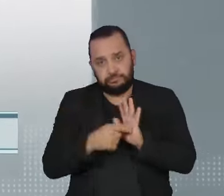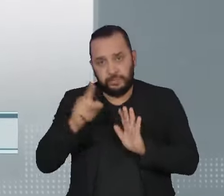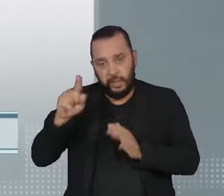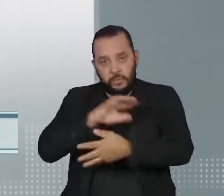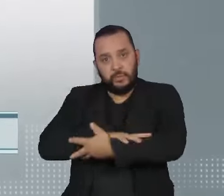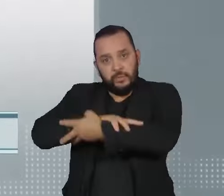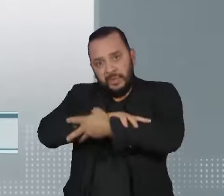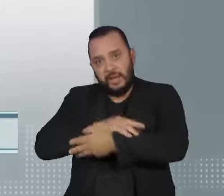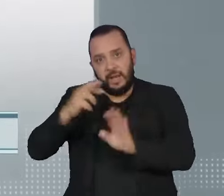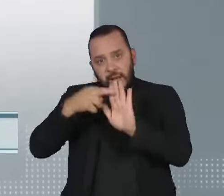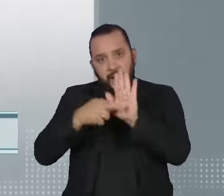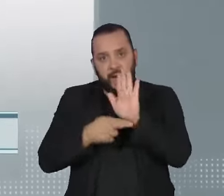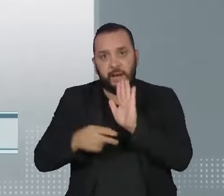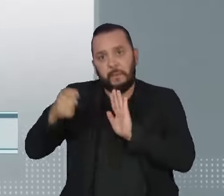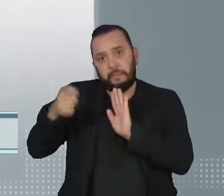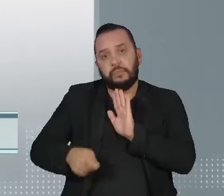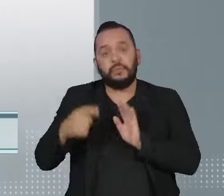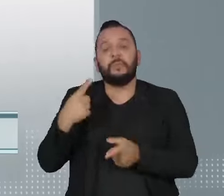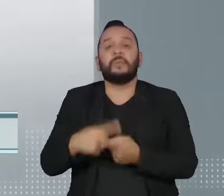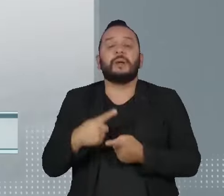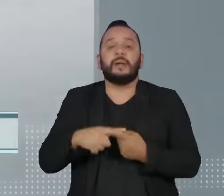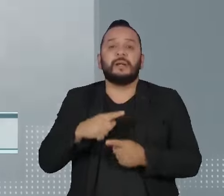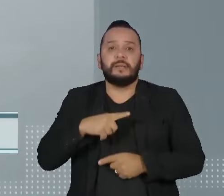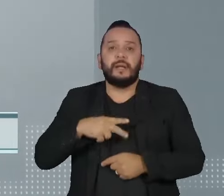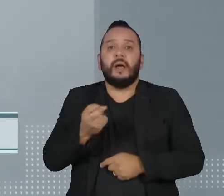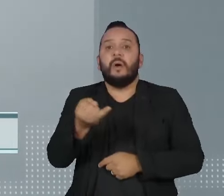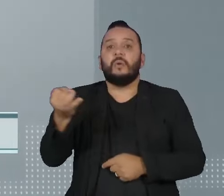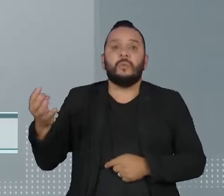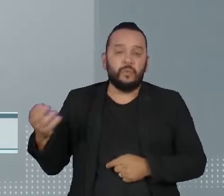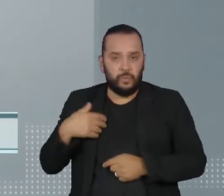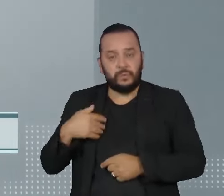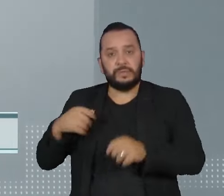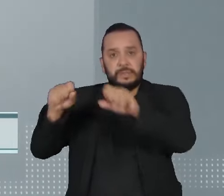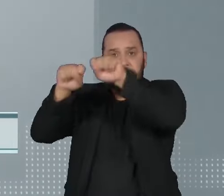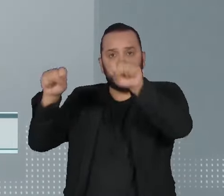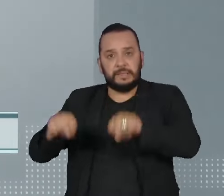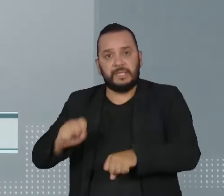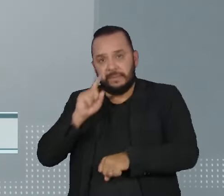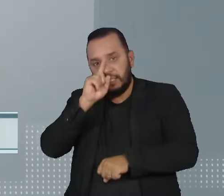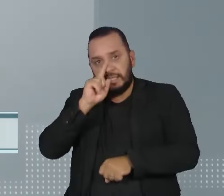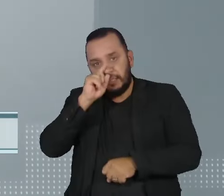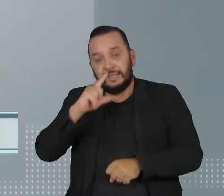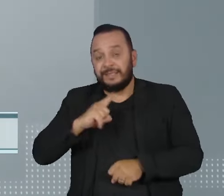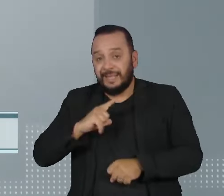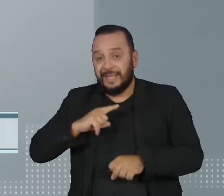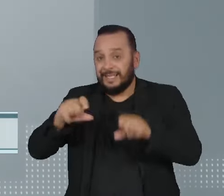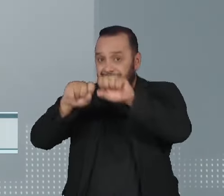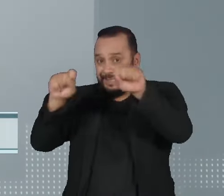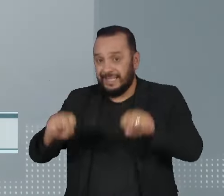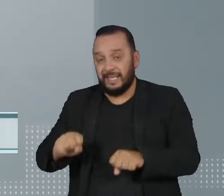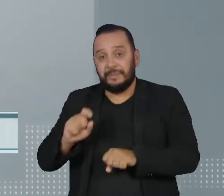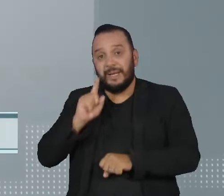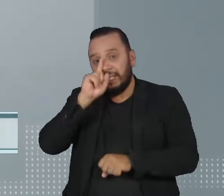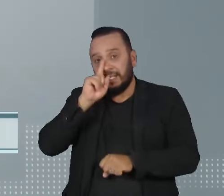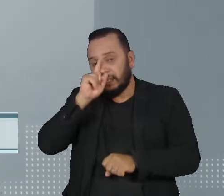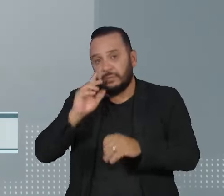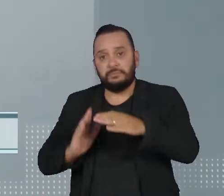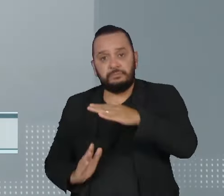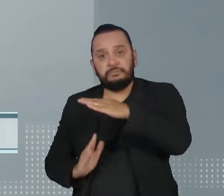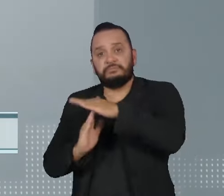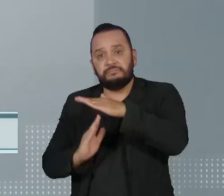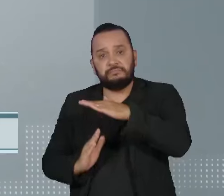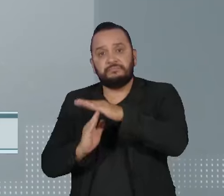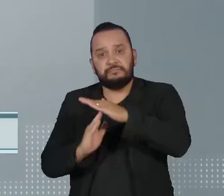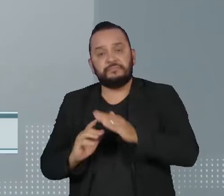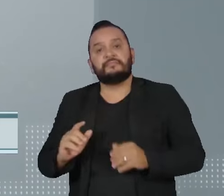base o risco que cada sistema pode representar. Se houver um risco limitado, o sistema estará sujeito a um nível de